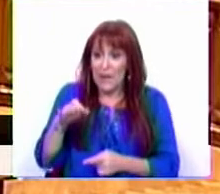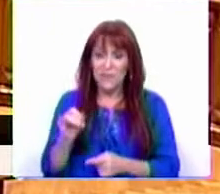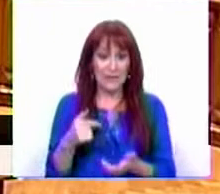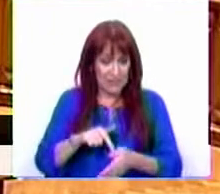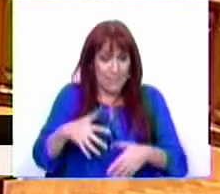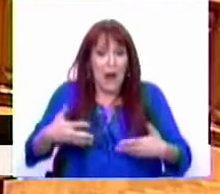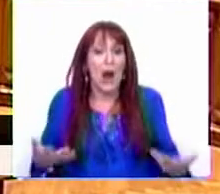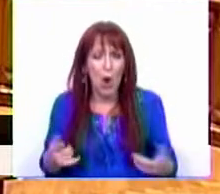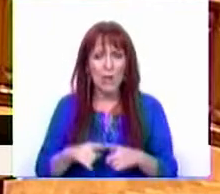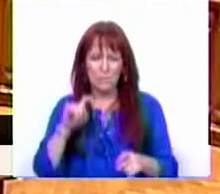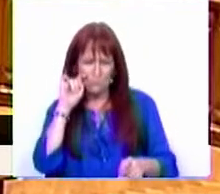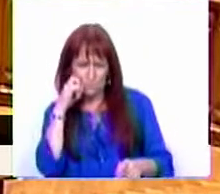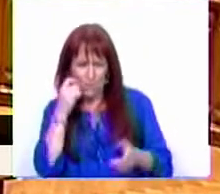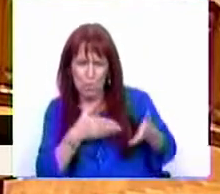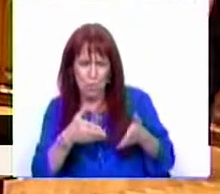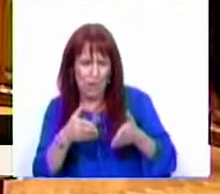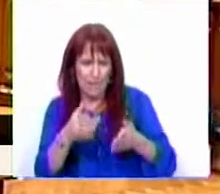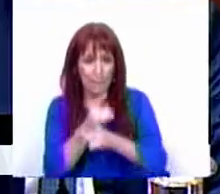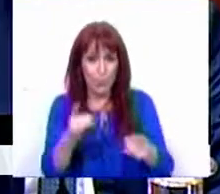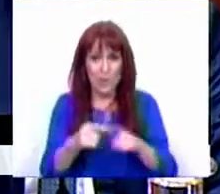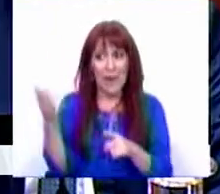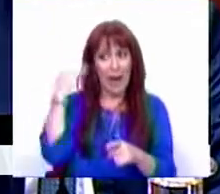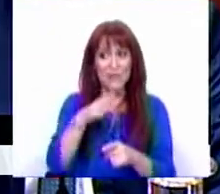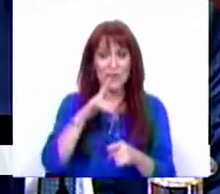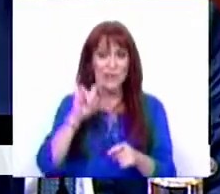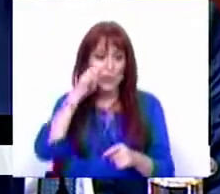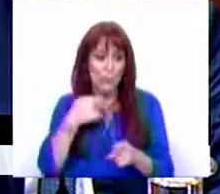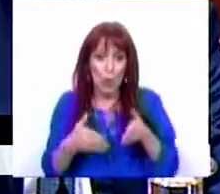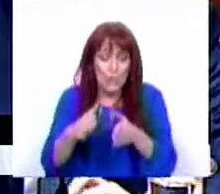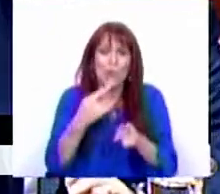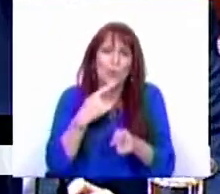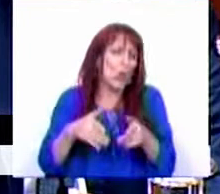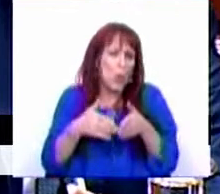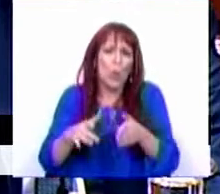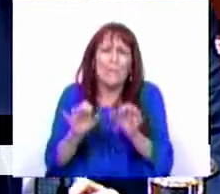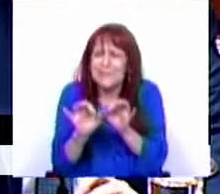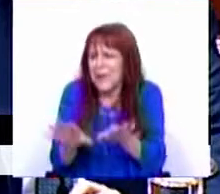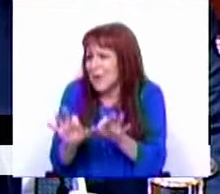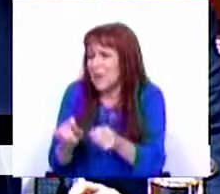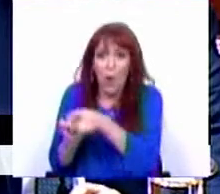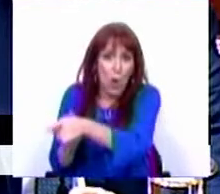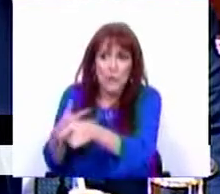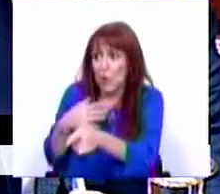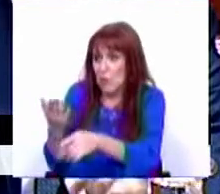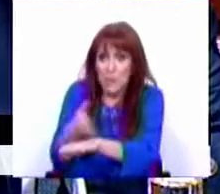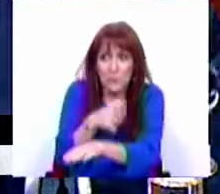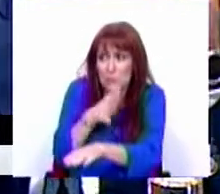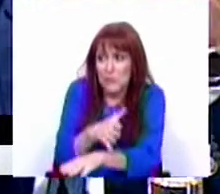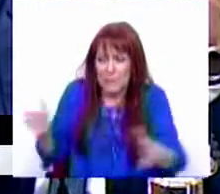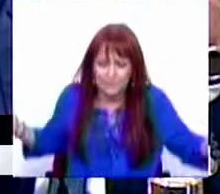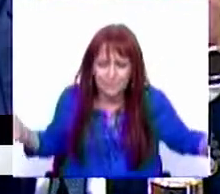neste momento desconfie do rumo porque tinha dito que ia desconfiar do rumo, por muito que o rumo coincida com aquilo que nós tínhamos dito.